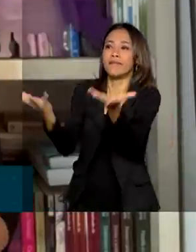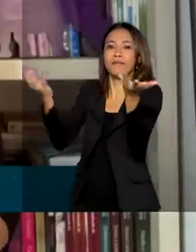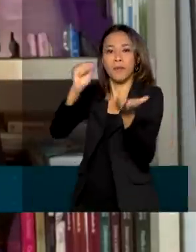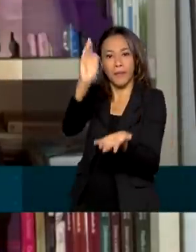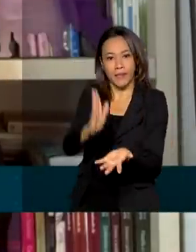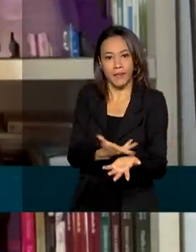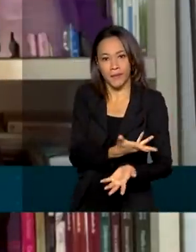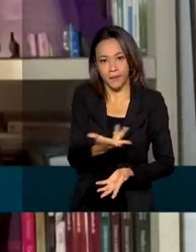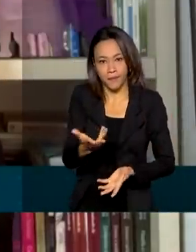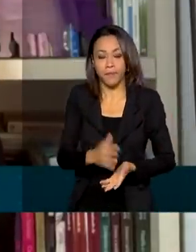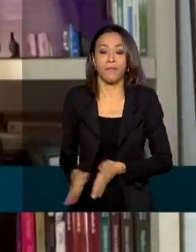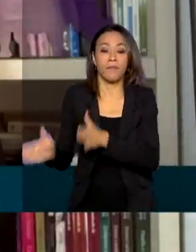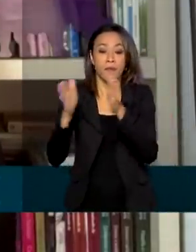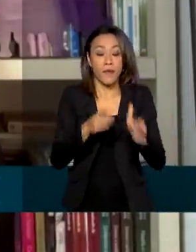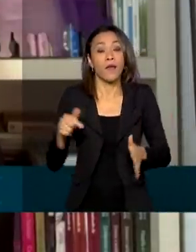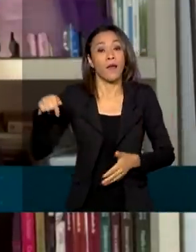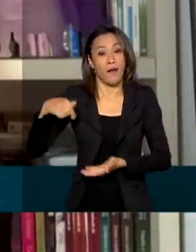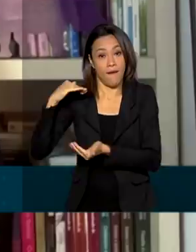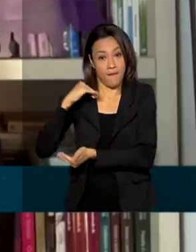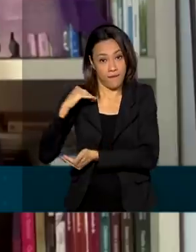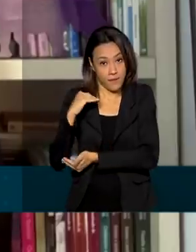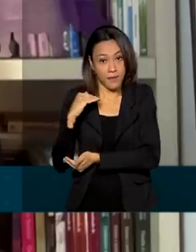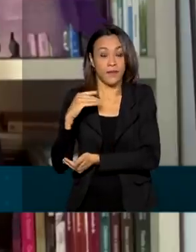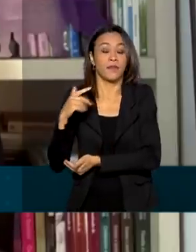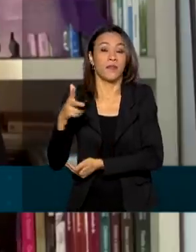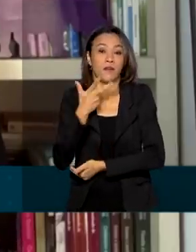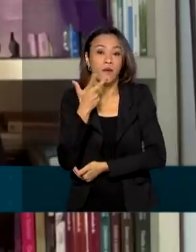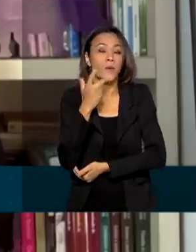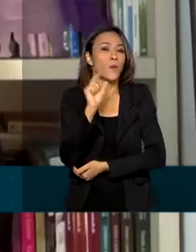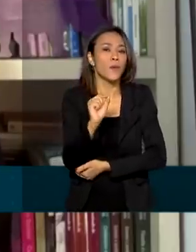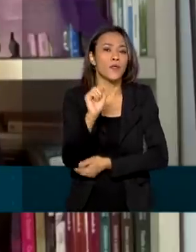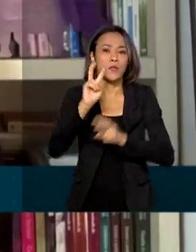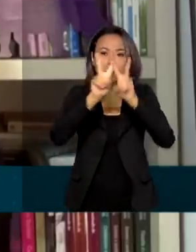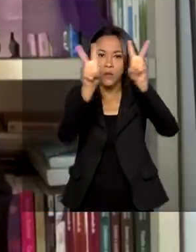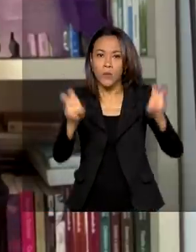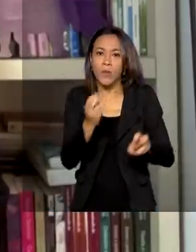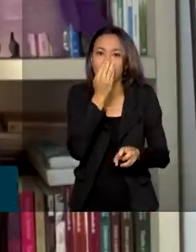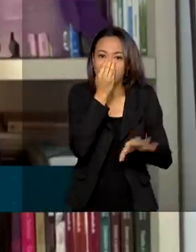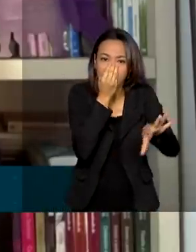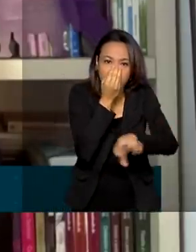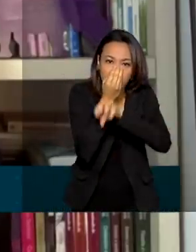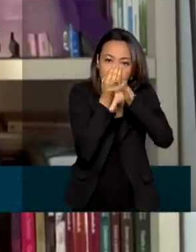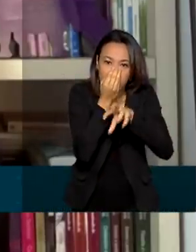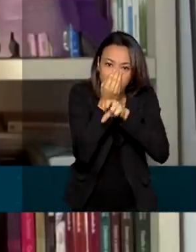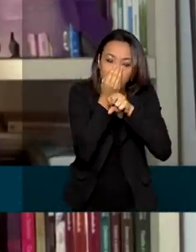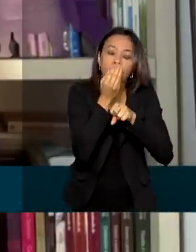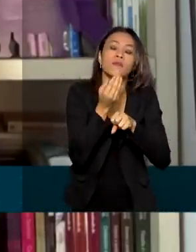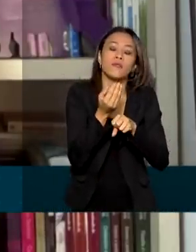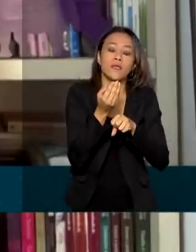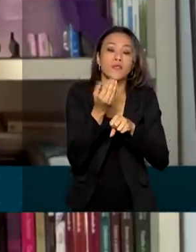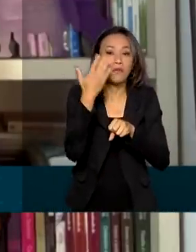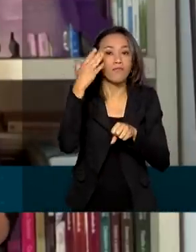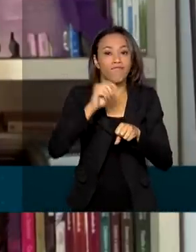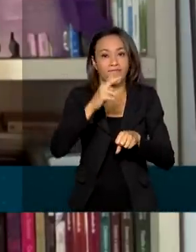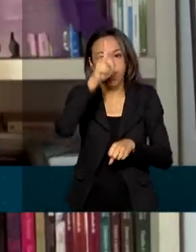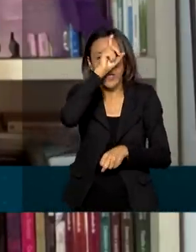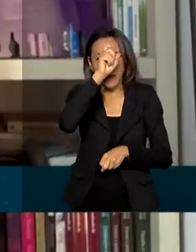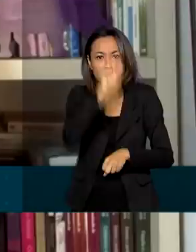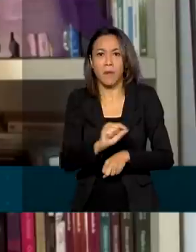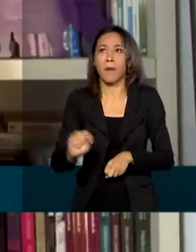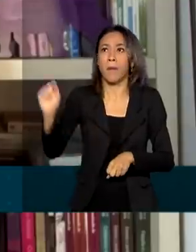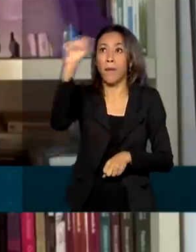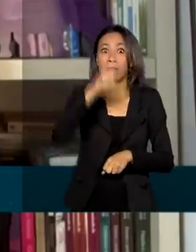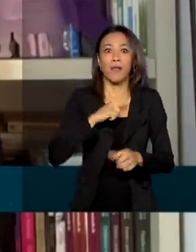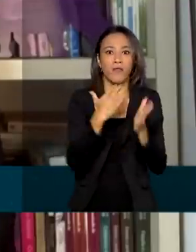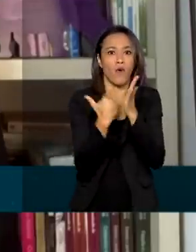pela Anvisa para garantir o abastecimento de oxigênio medicinal na rede hospitalar demonstraram um aumento